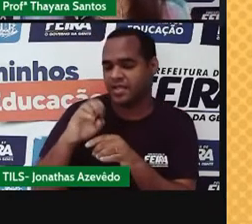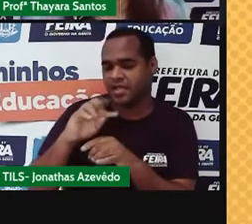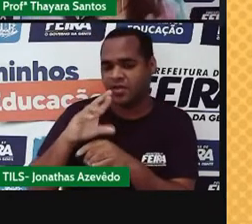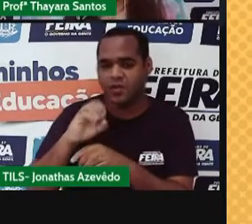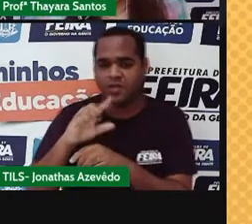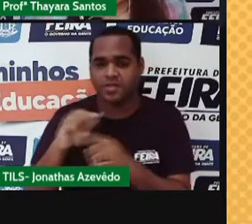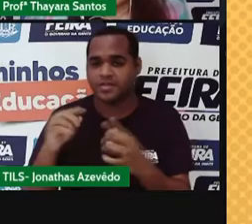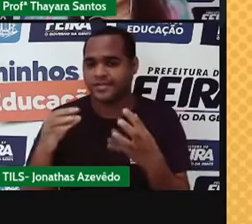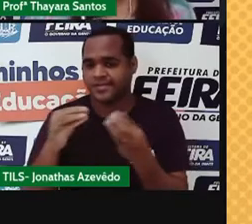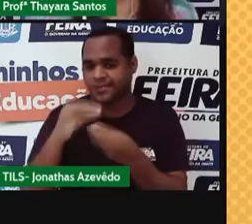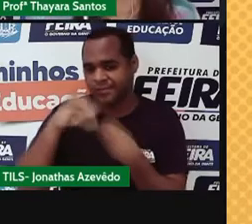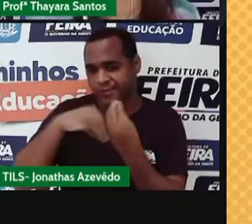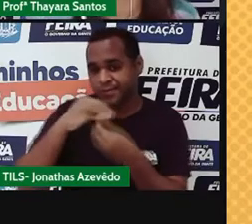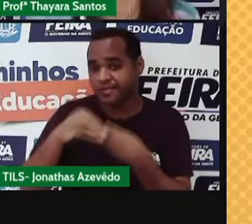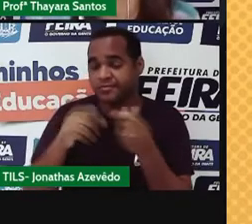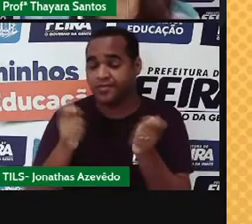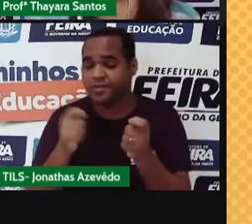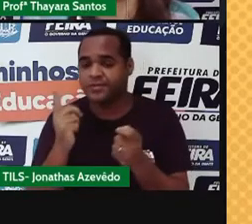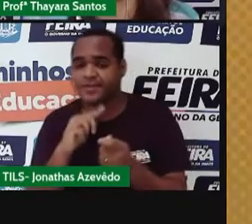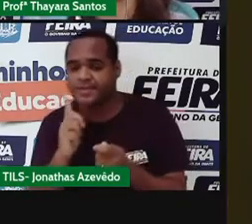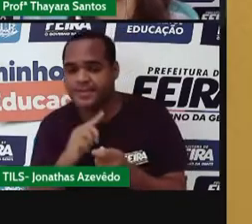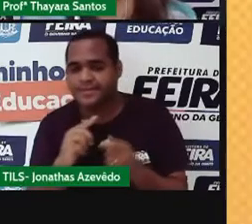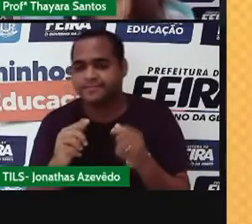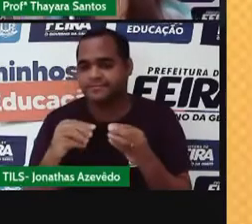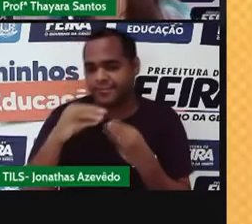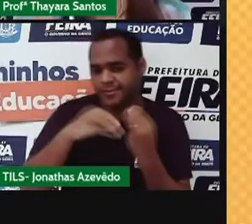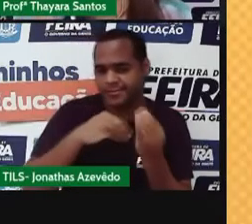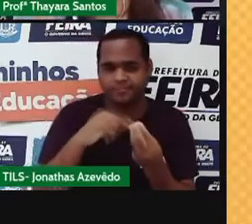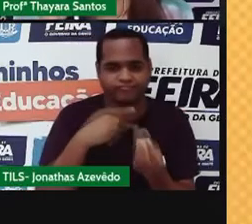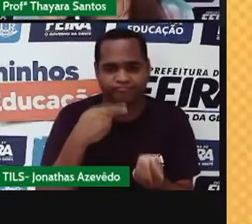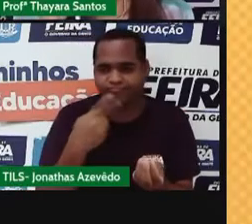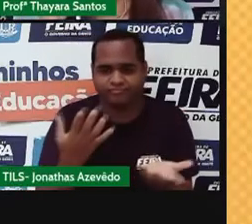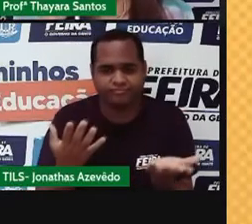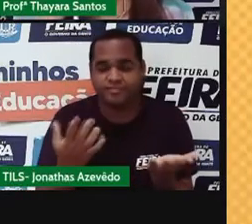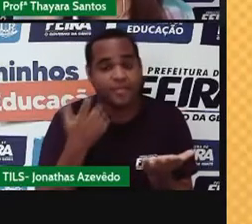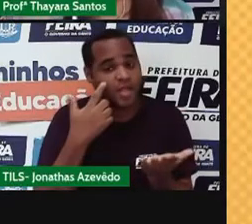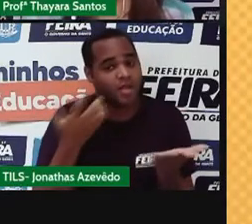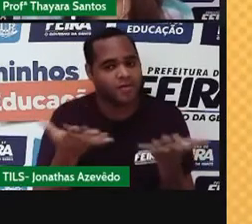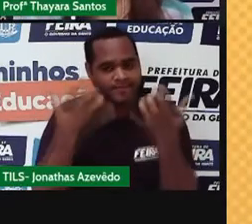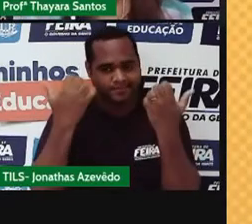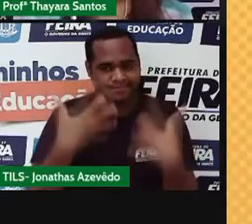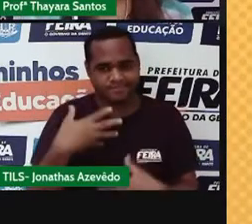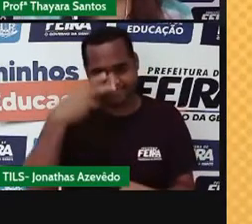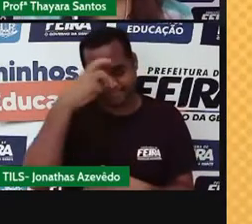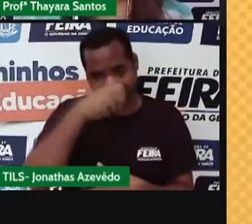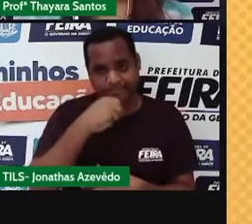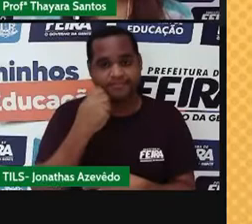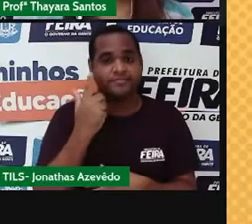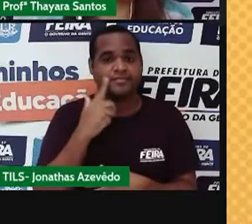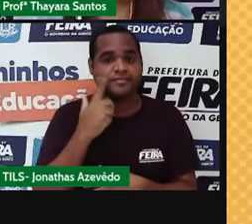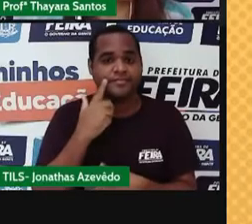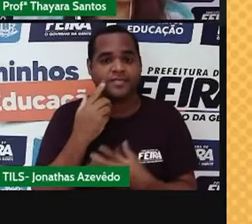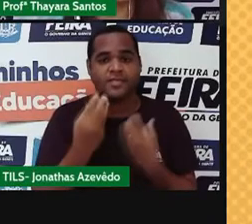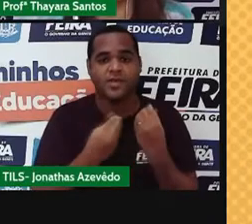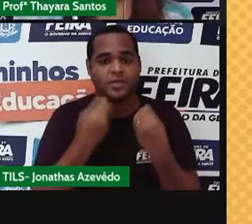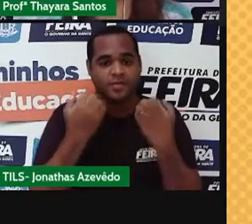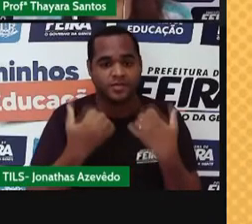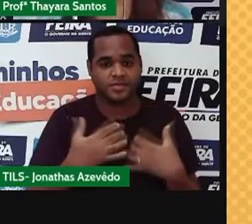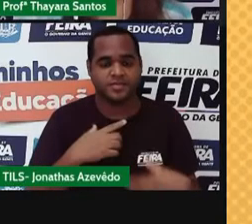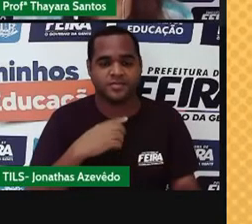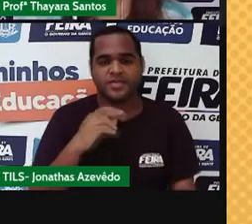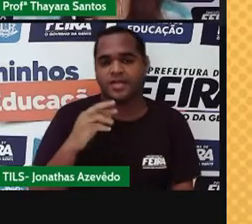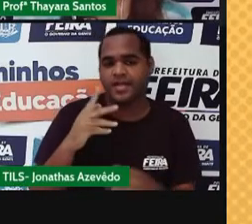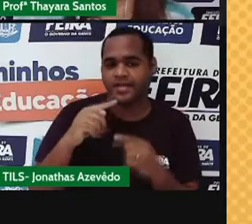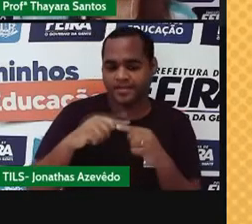homogênea. Vamos lá descobrir juntos agora. Nesse primeiro exemplo, a gente tem uma mistura heterogênea e é uma